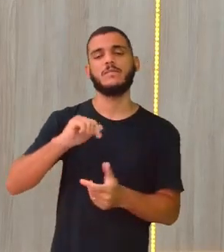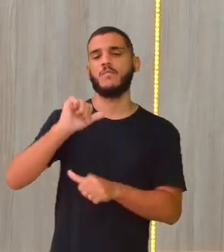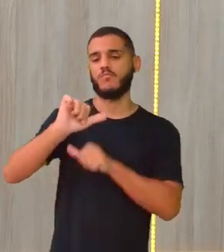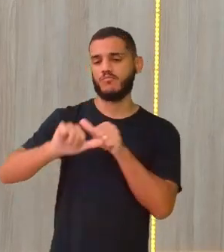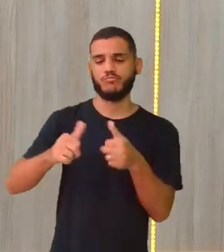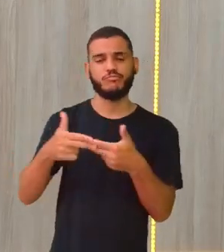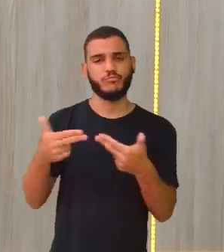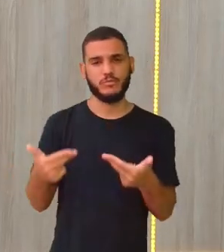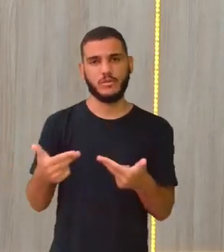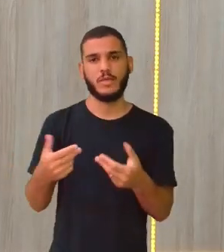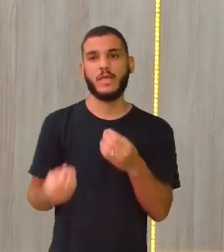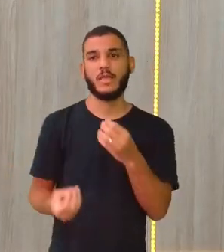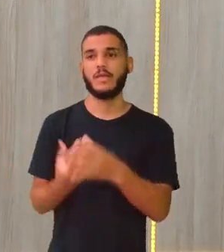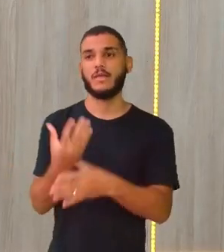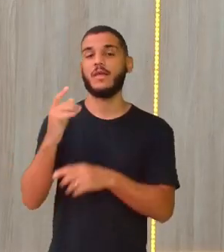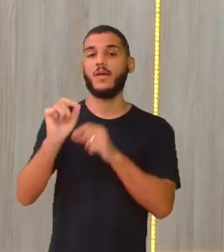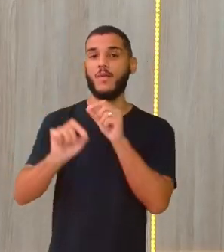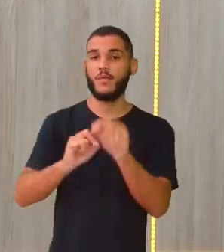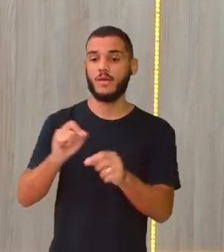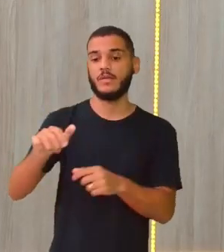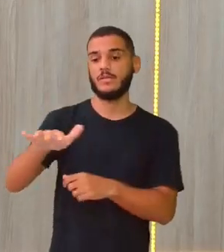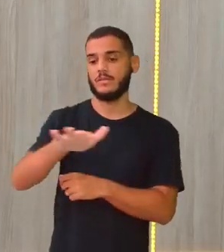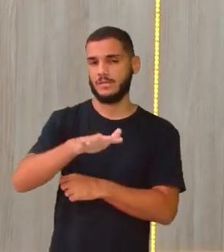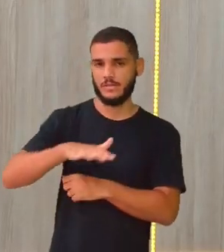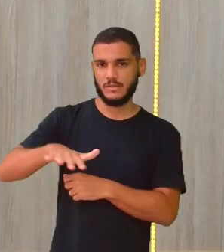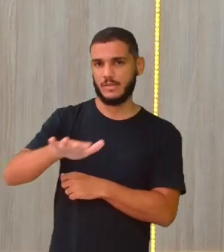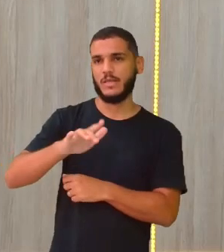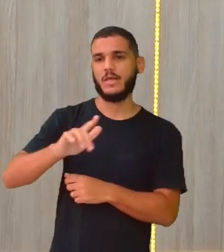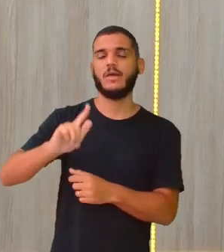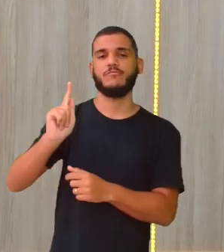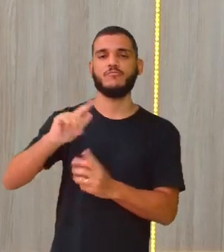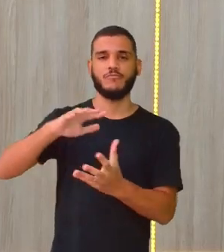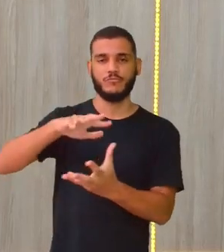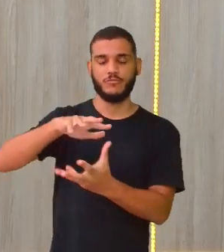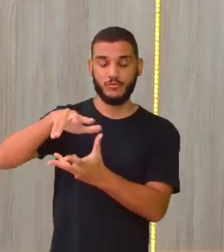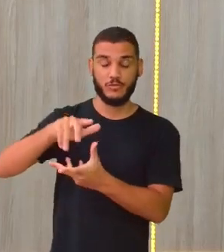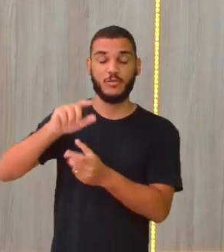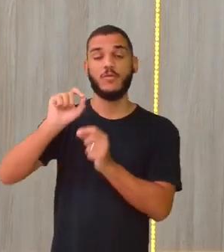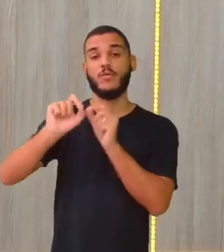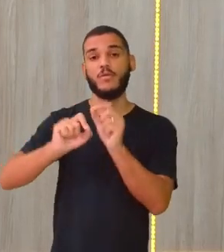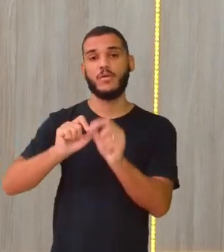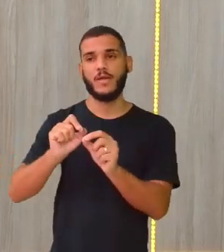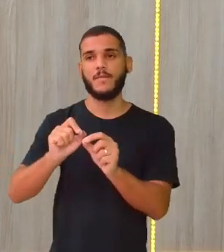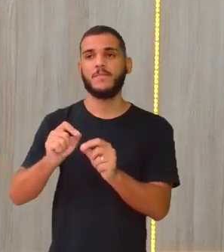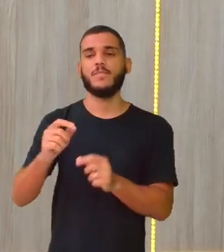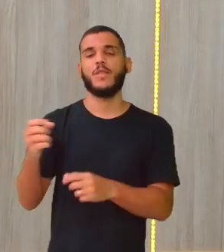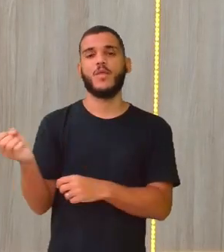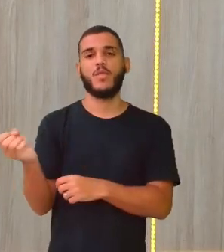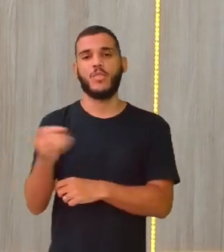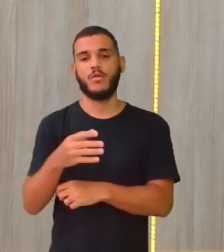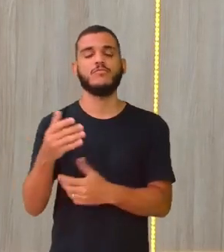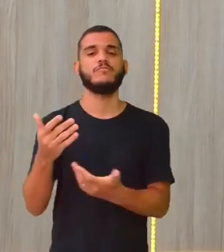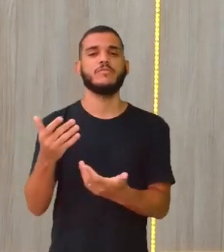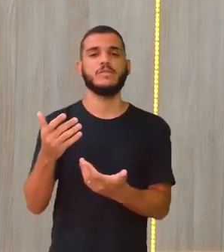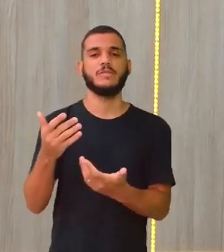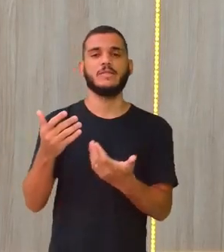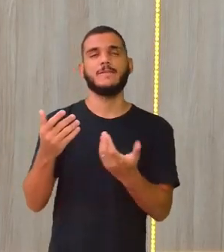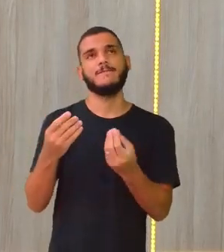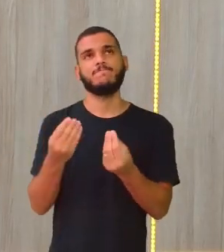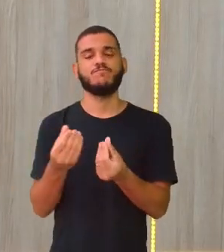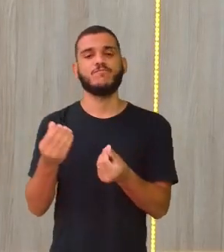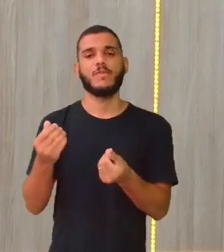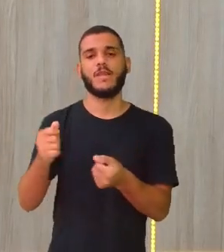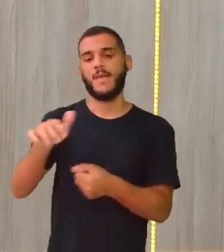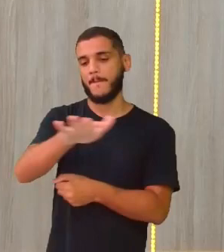vai aí produzindo no espaço geográfico uma nova forma naquela paisagem. Então, por isso que a gente sempre fala que as